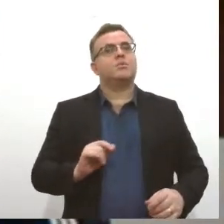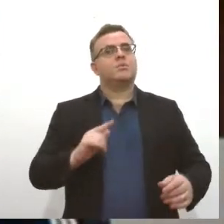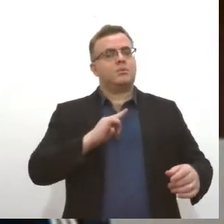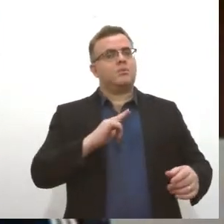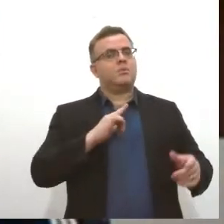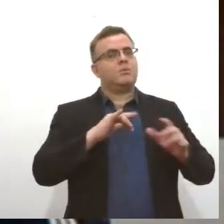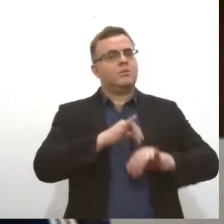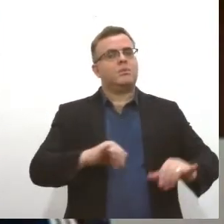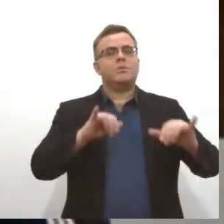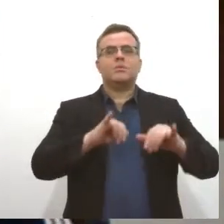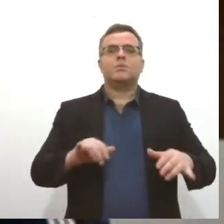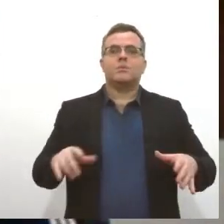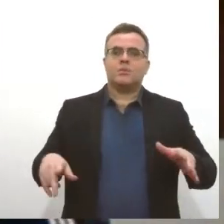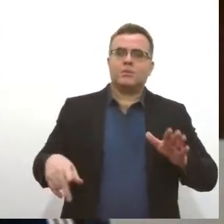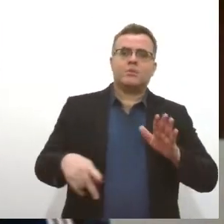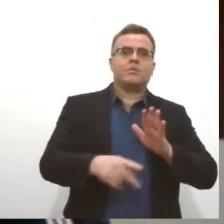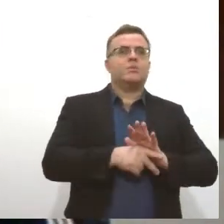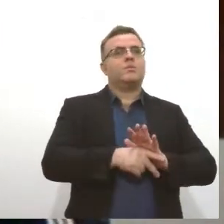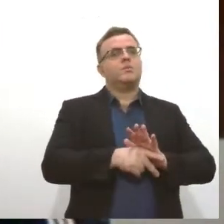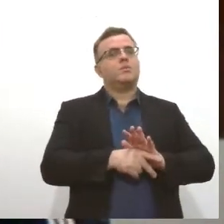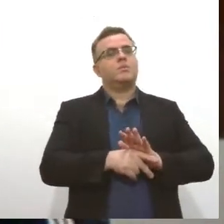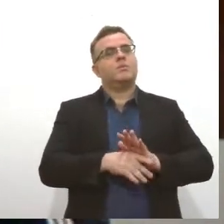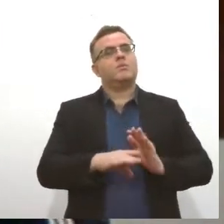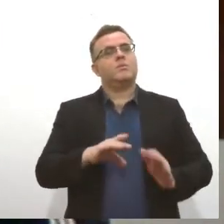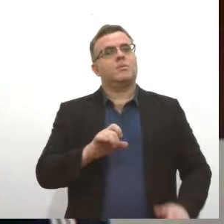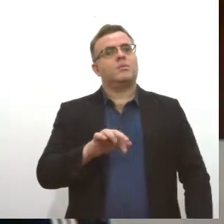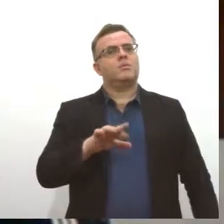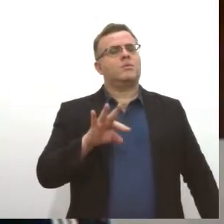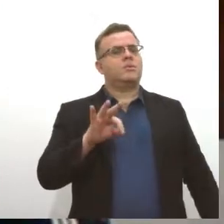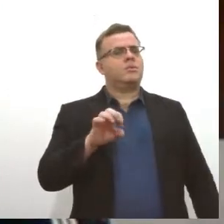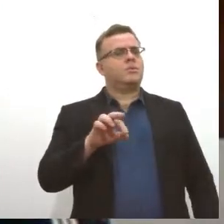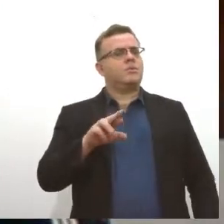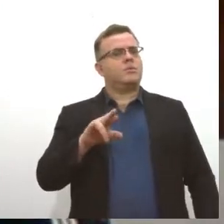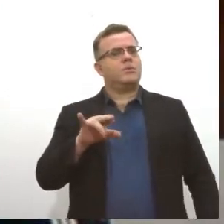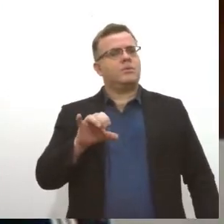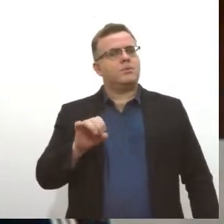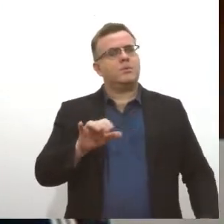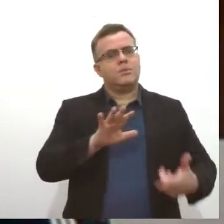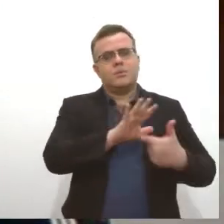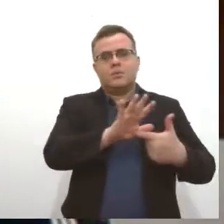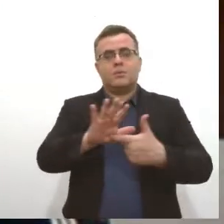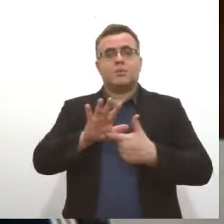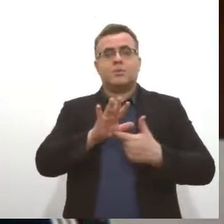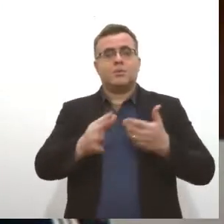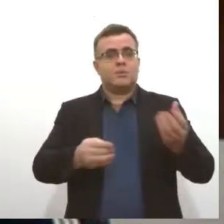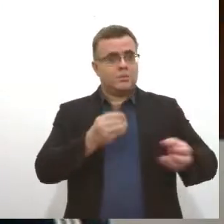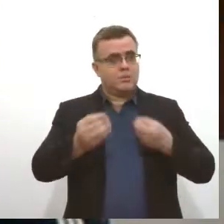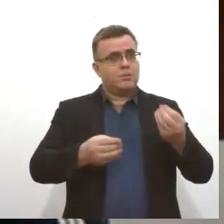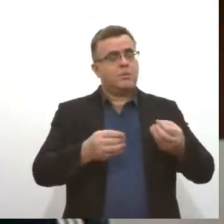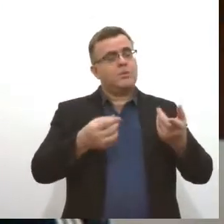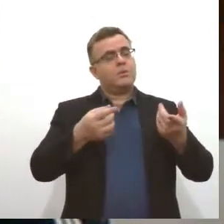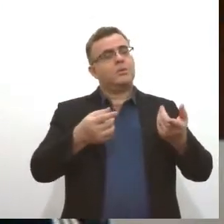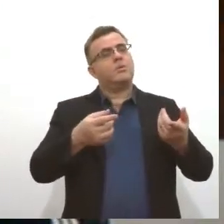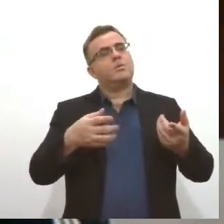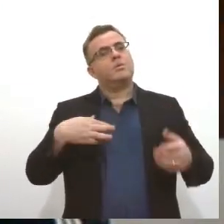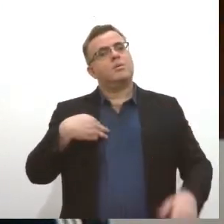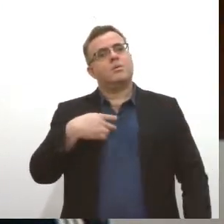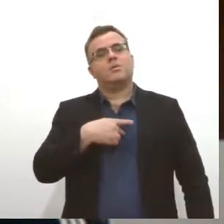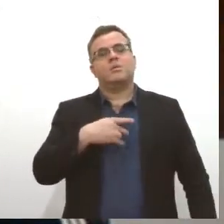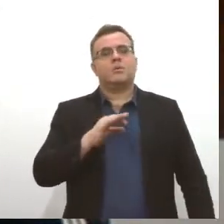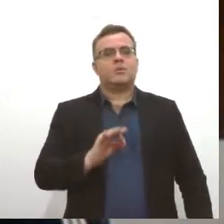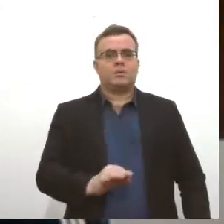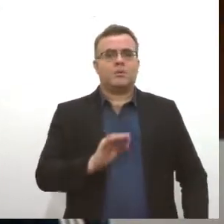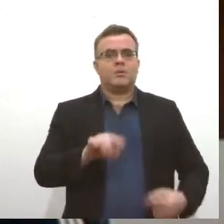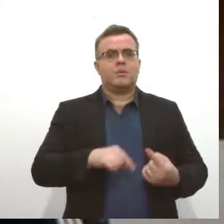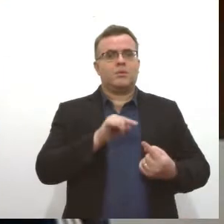os cartórios de registro civil, né? Para que eles comuniquem precocemente ao Ministério Público, né? No sentido